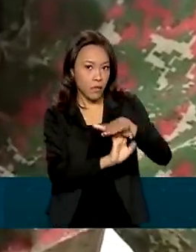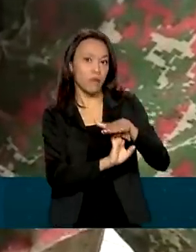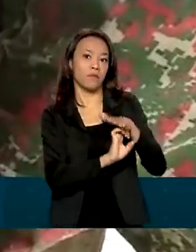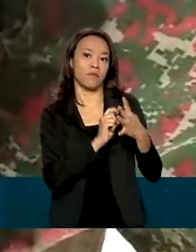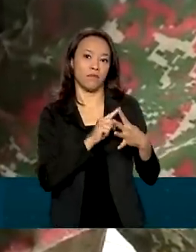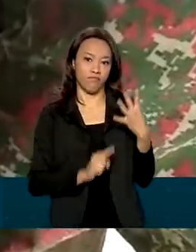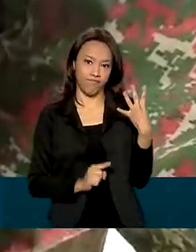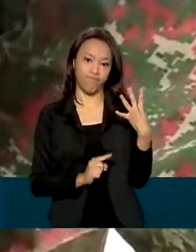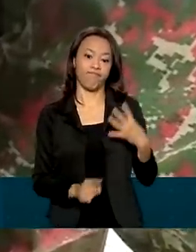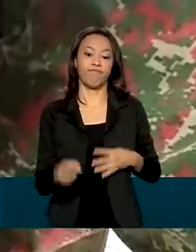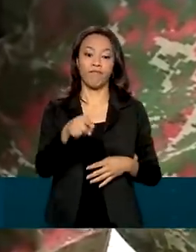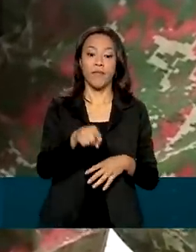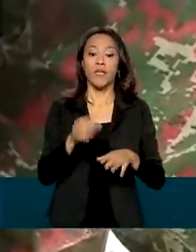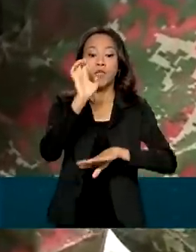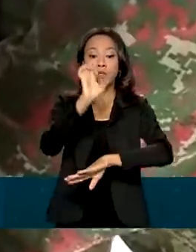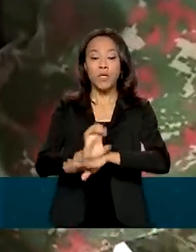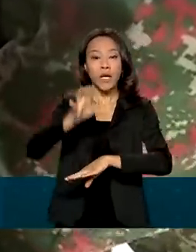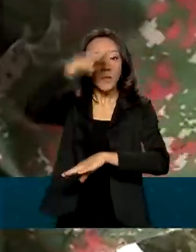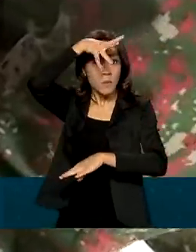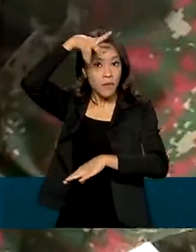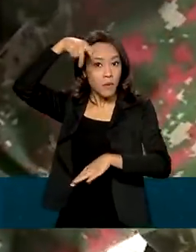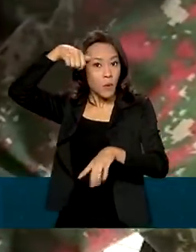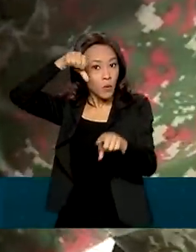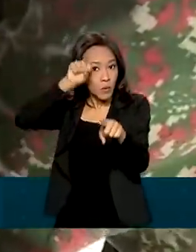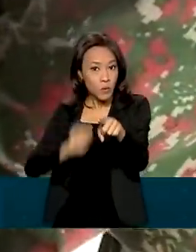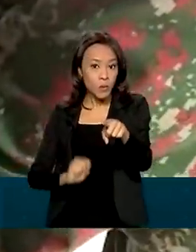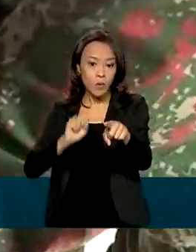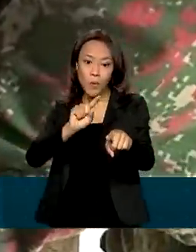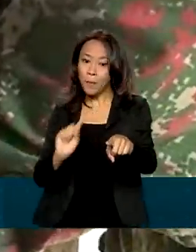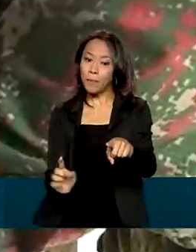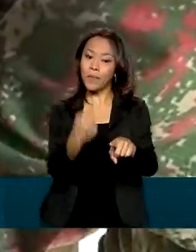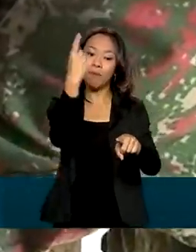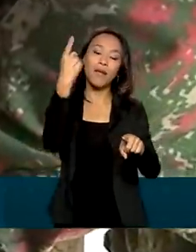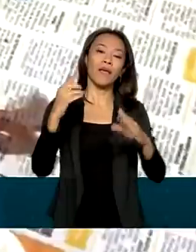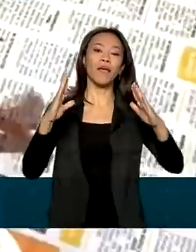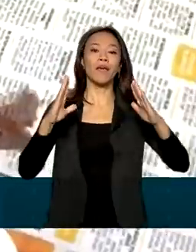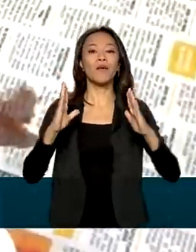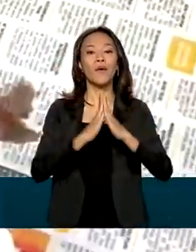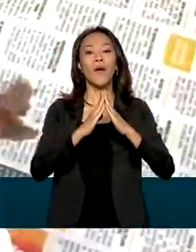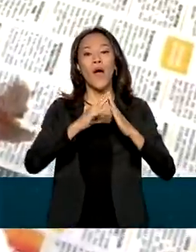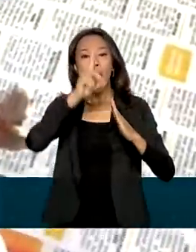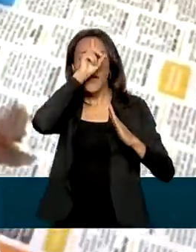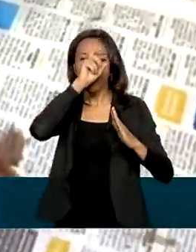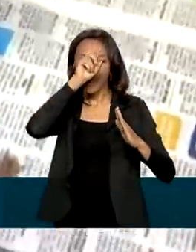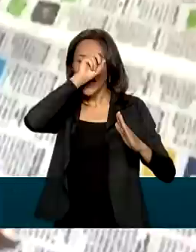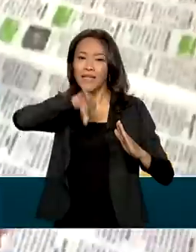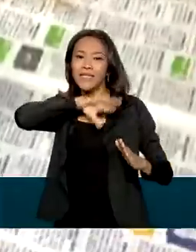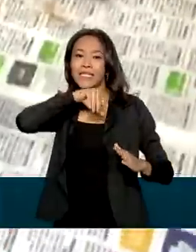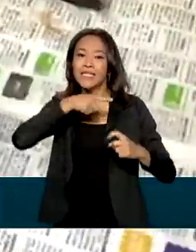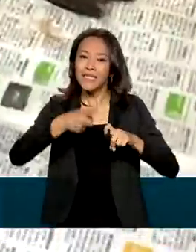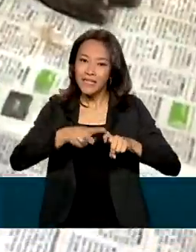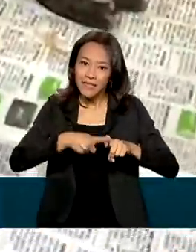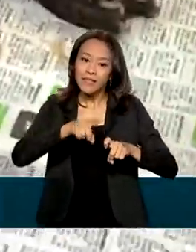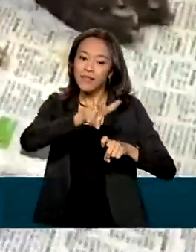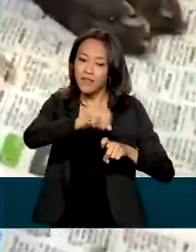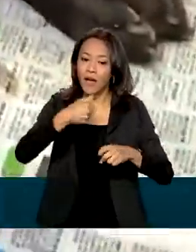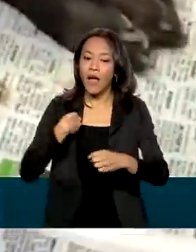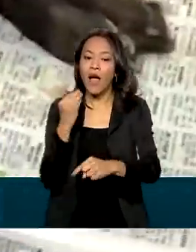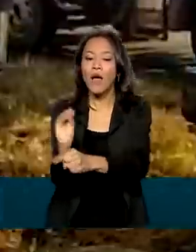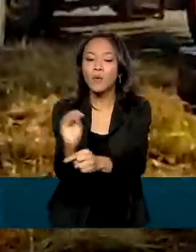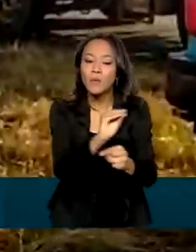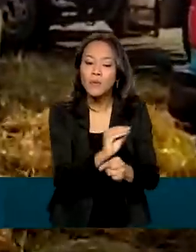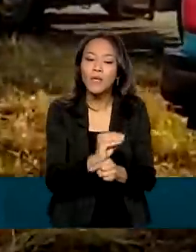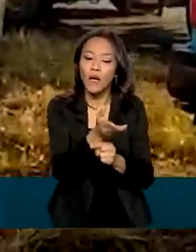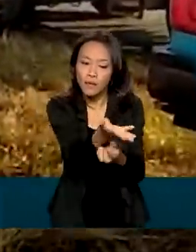Mato Grosso do Sul, será inaugurado o primeiro hospital veterinário de campanha para tratar animais atingidos por incêndios no